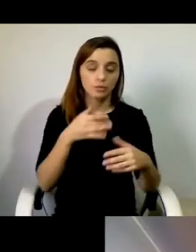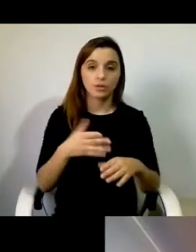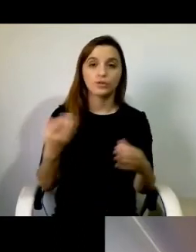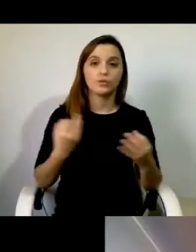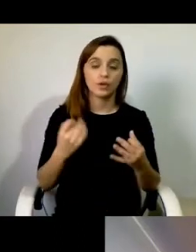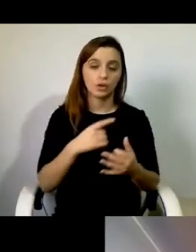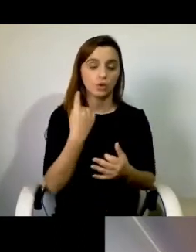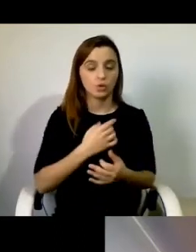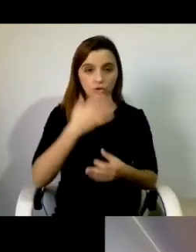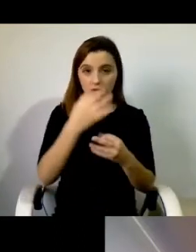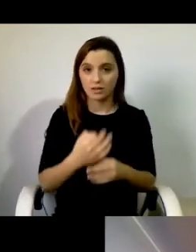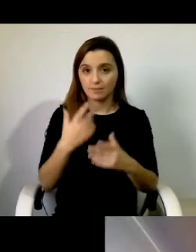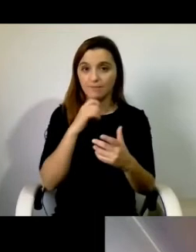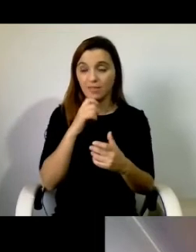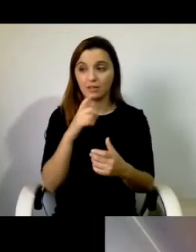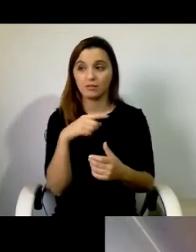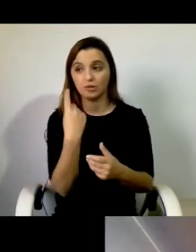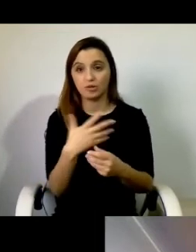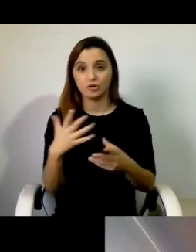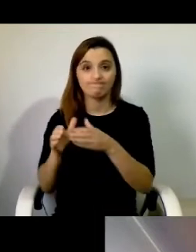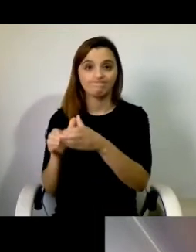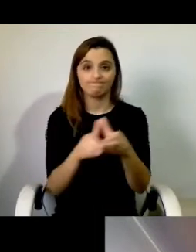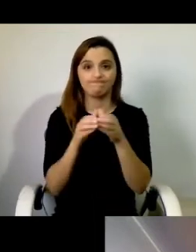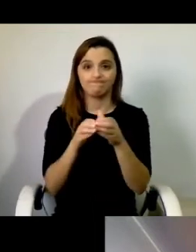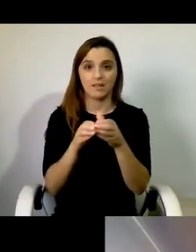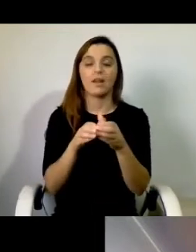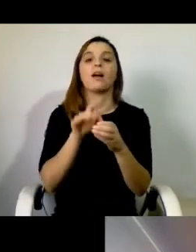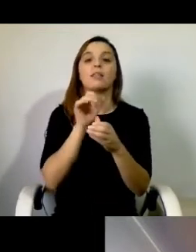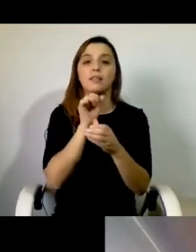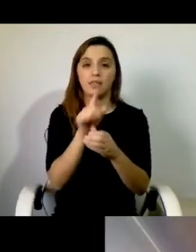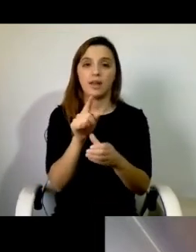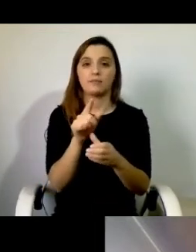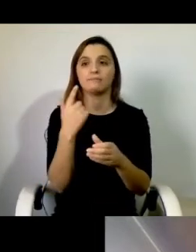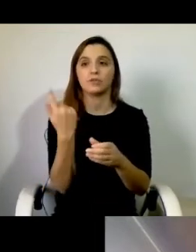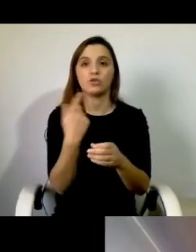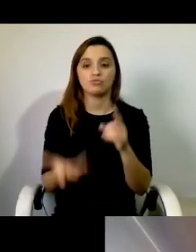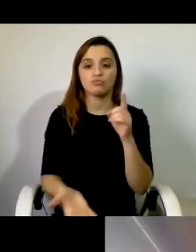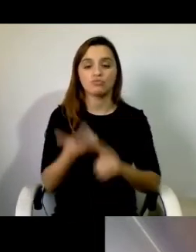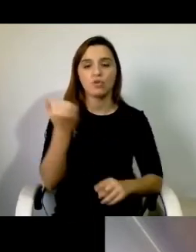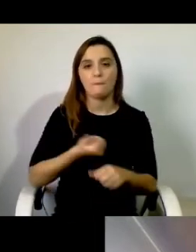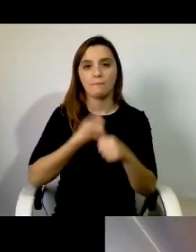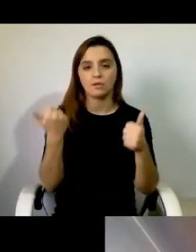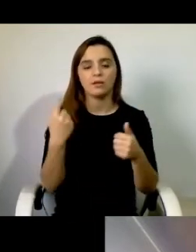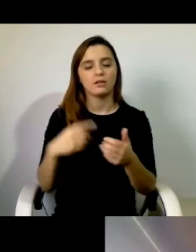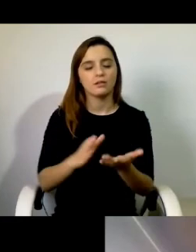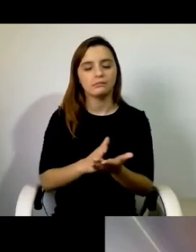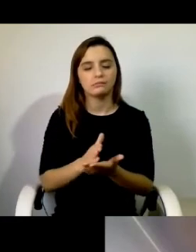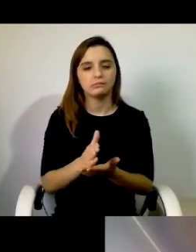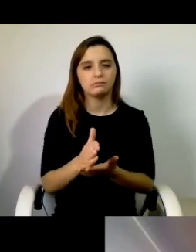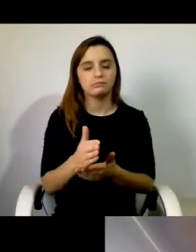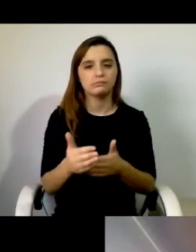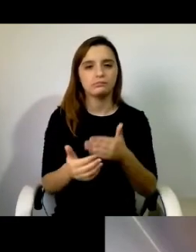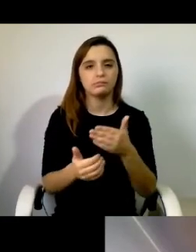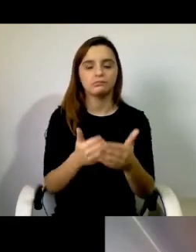que juntos é que vamos conseguir chegar àquilo que será melhor para todos. Há um longo caminho a percorrer, isso não é dúvida, mas